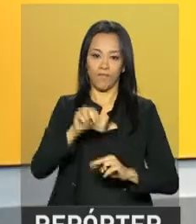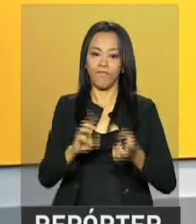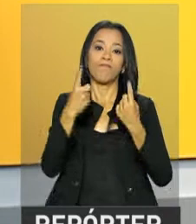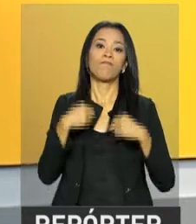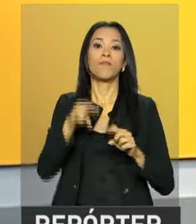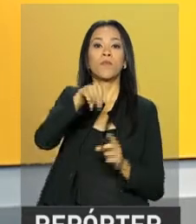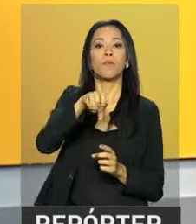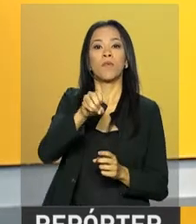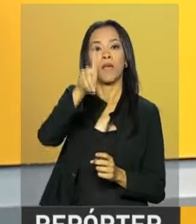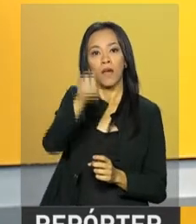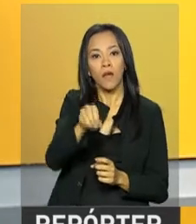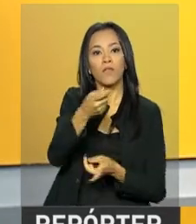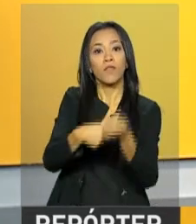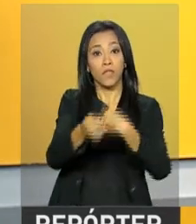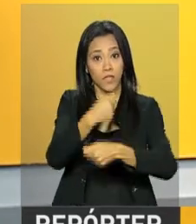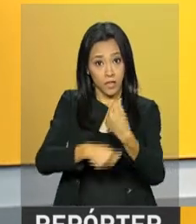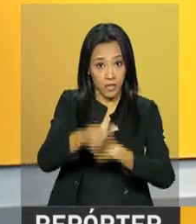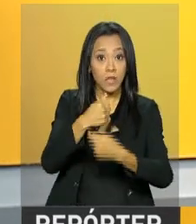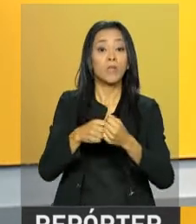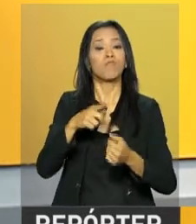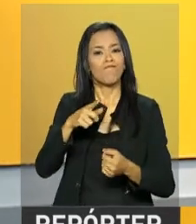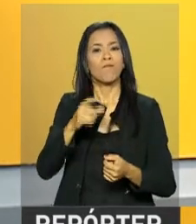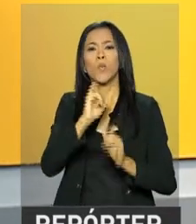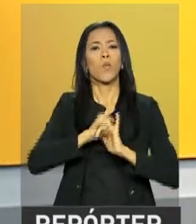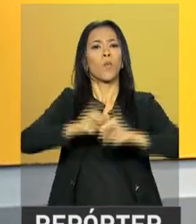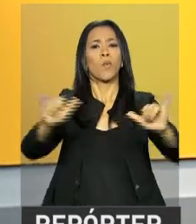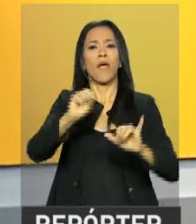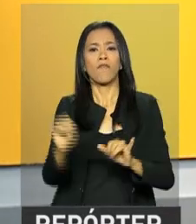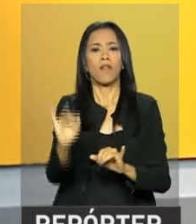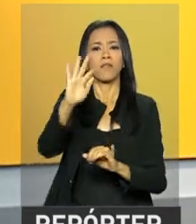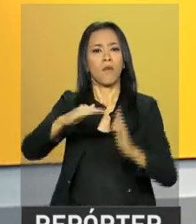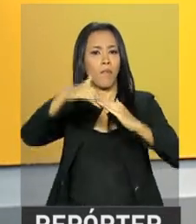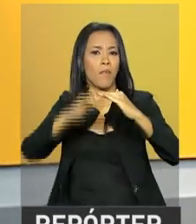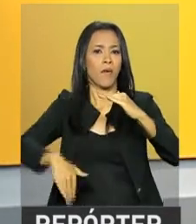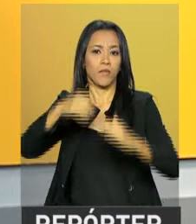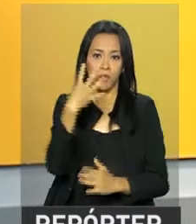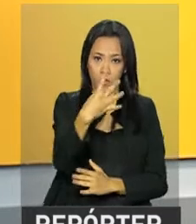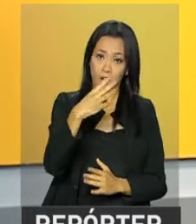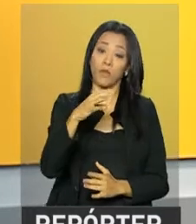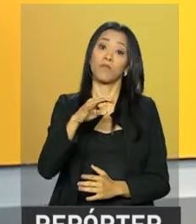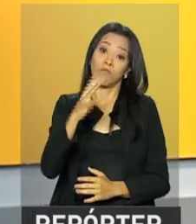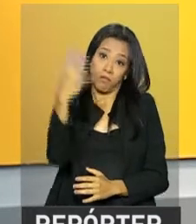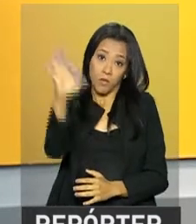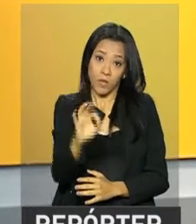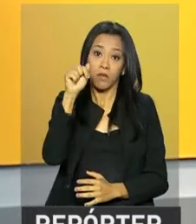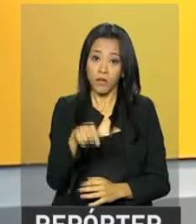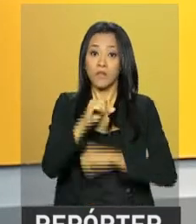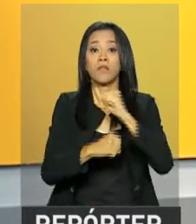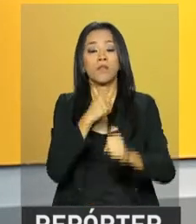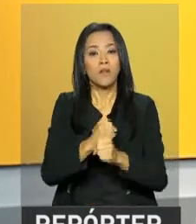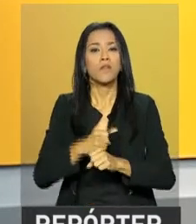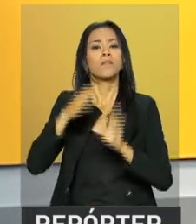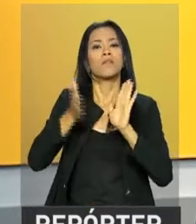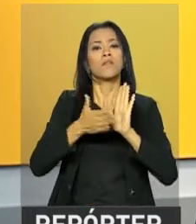O mercado financeiro continua estimando a inflação oficial abaixo de 4% este ano. De acordo